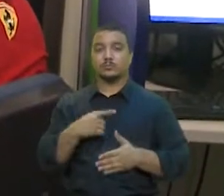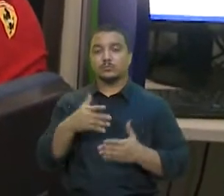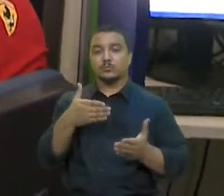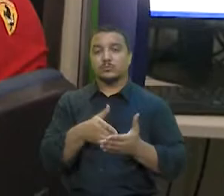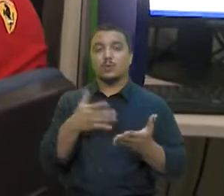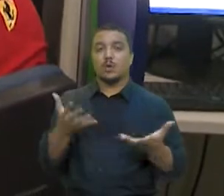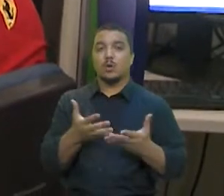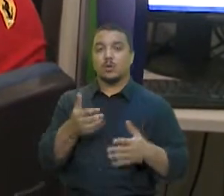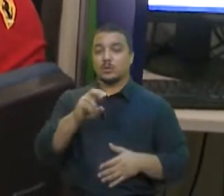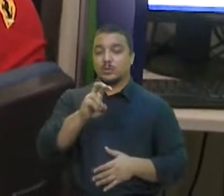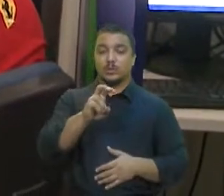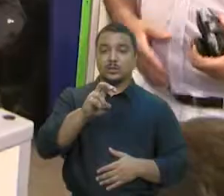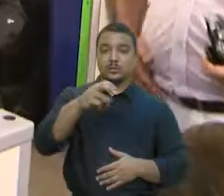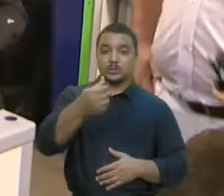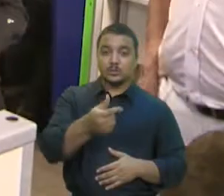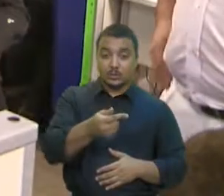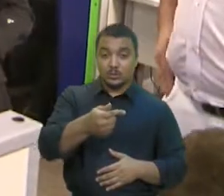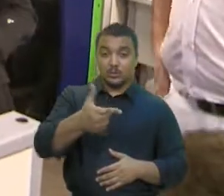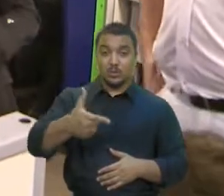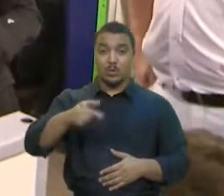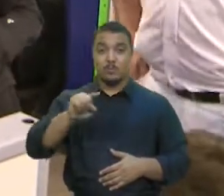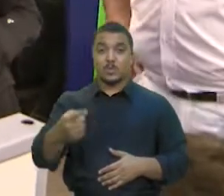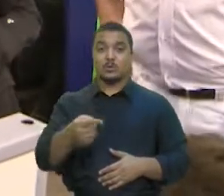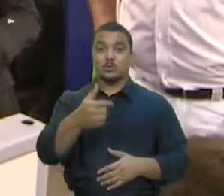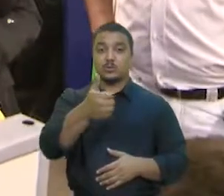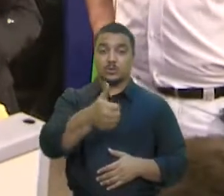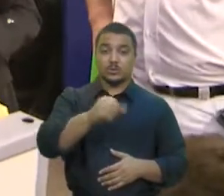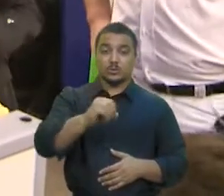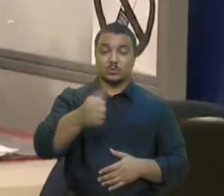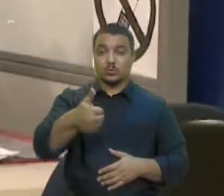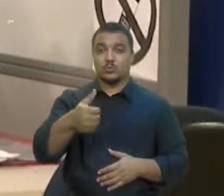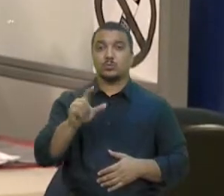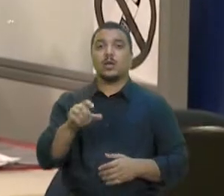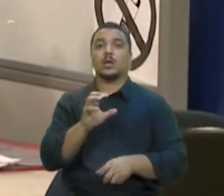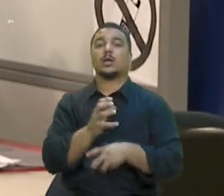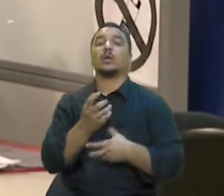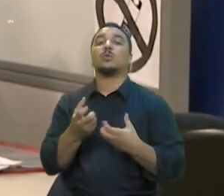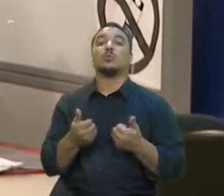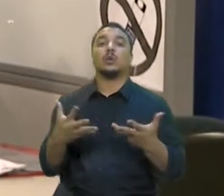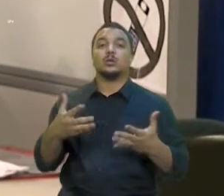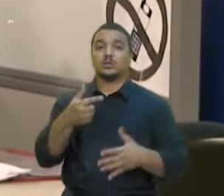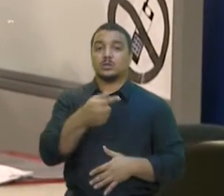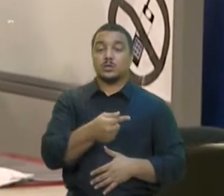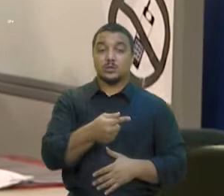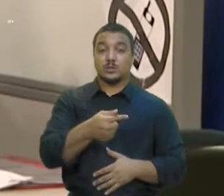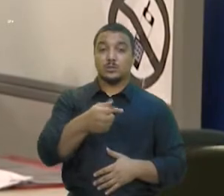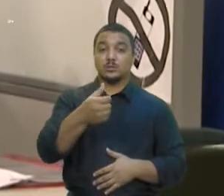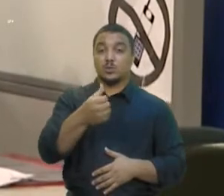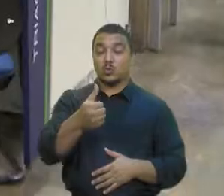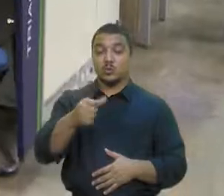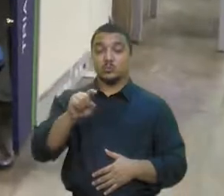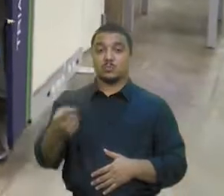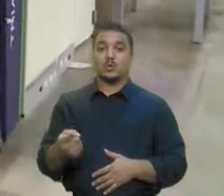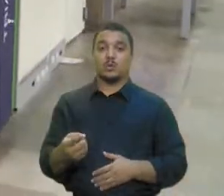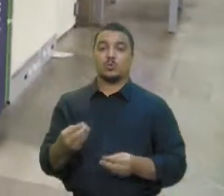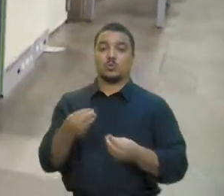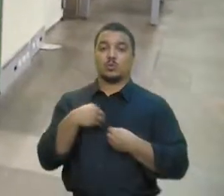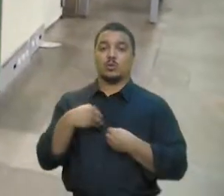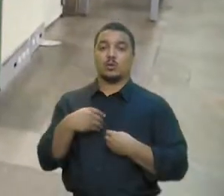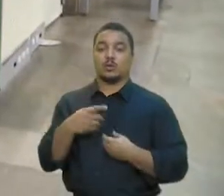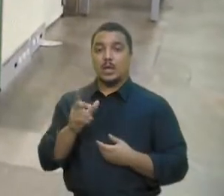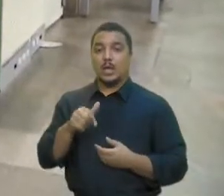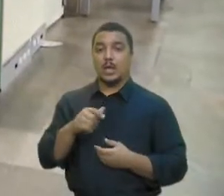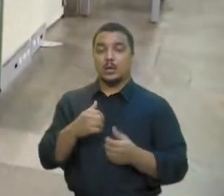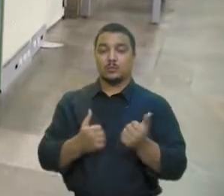572.101, de um total esperado de 711 mil declarações, segundo a assessoria de